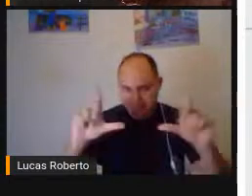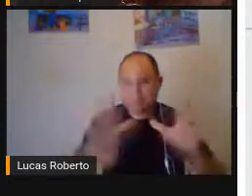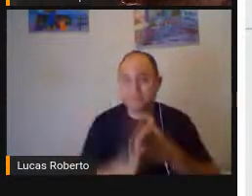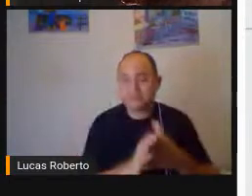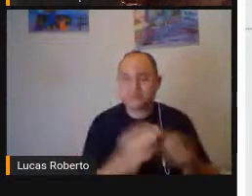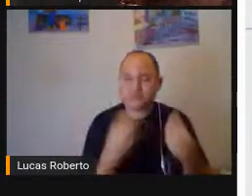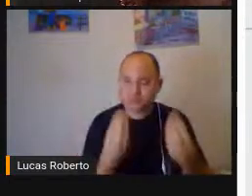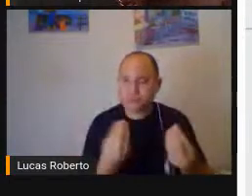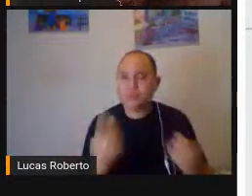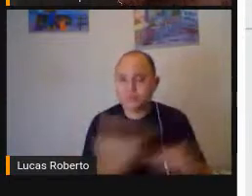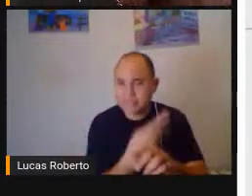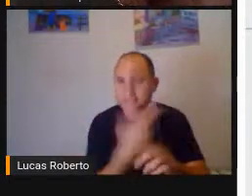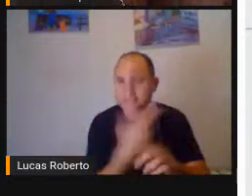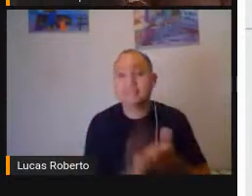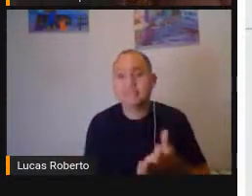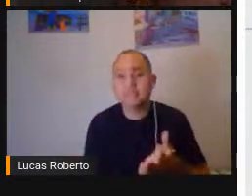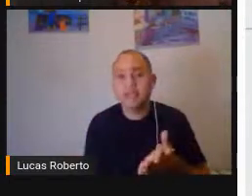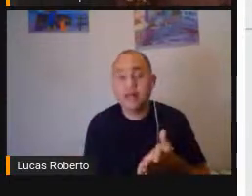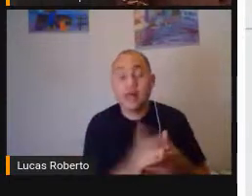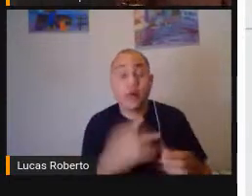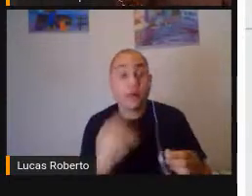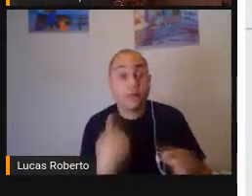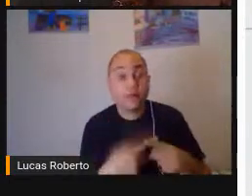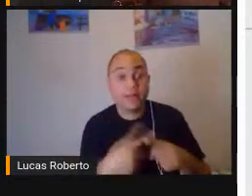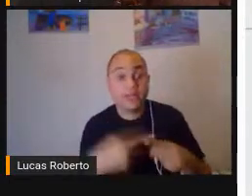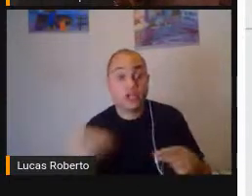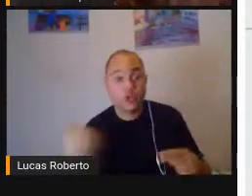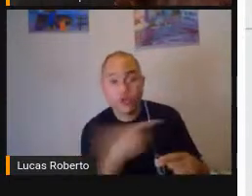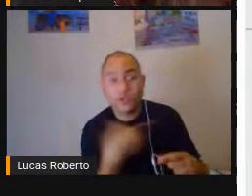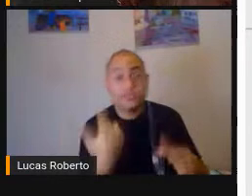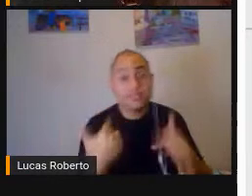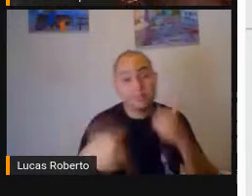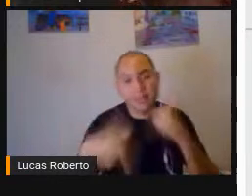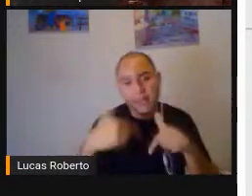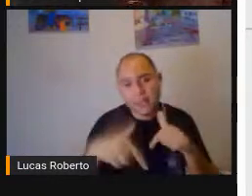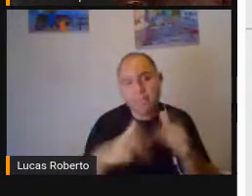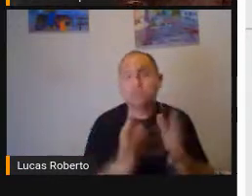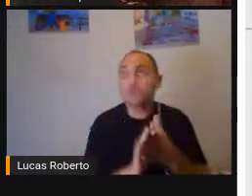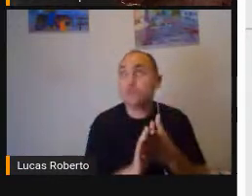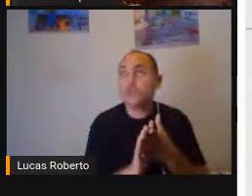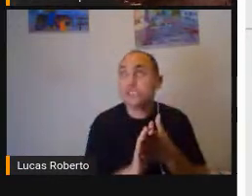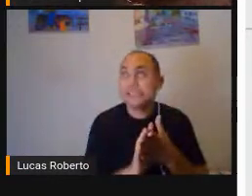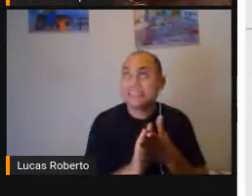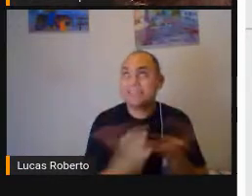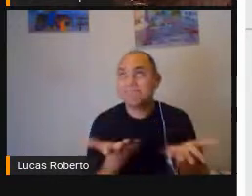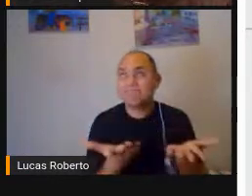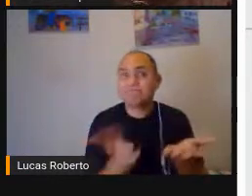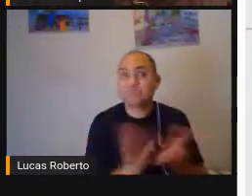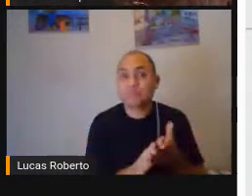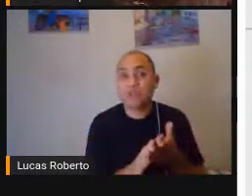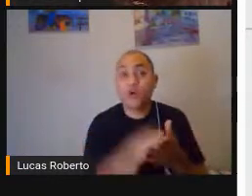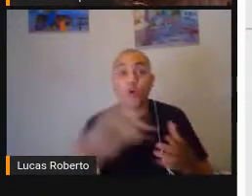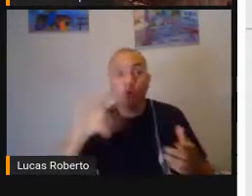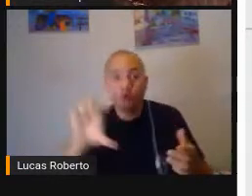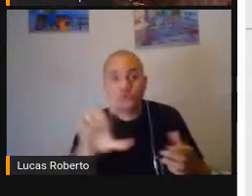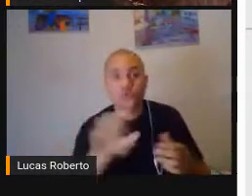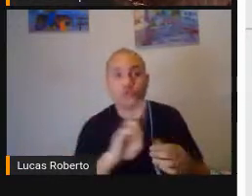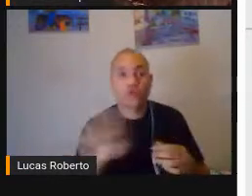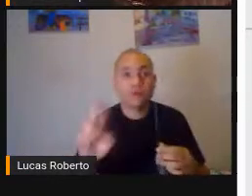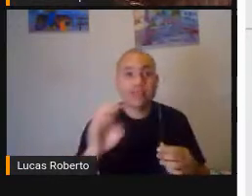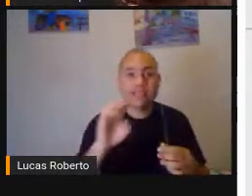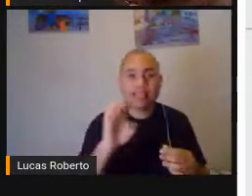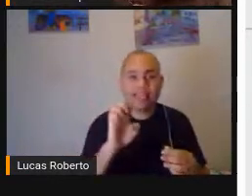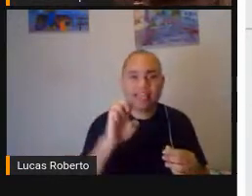aplicação Que funciona também Nos laboratórios Que é o Anchor O Anchor